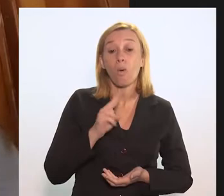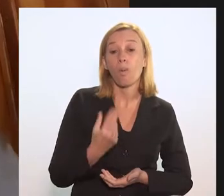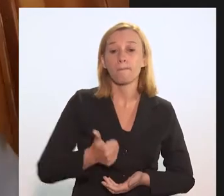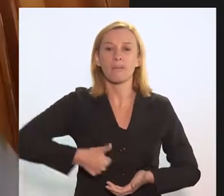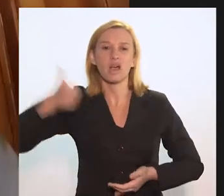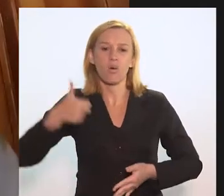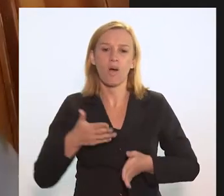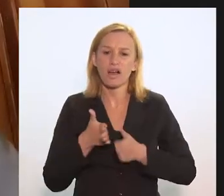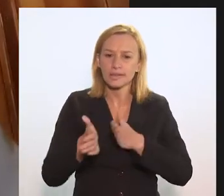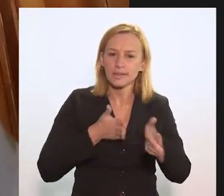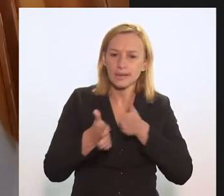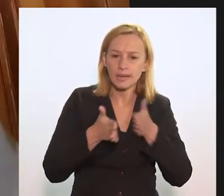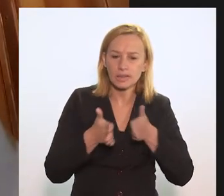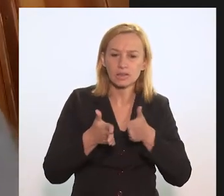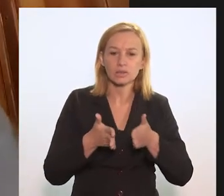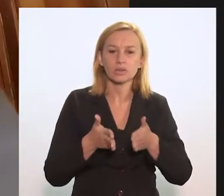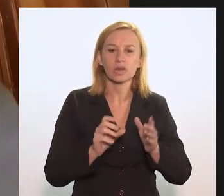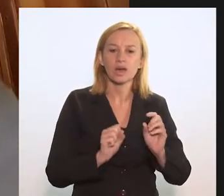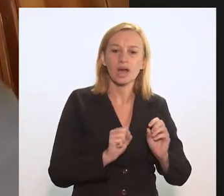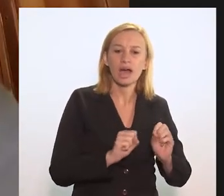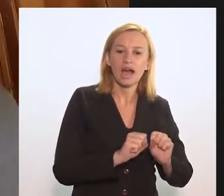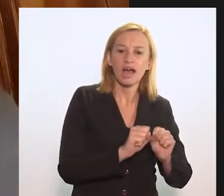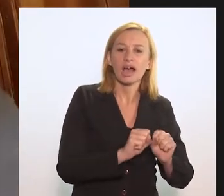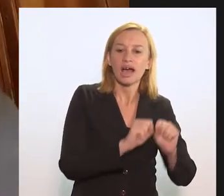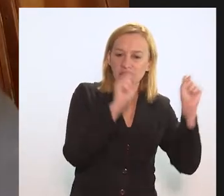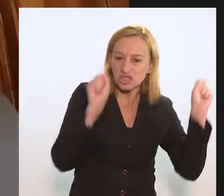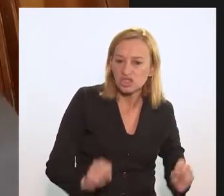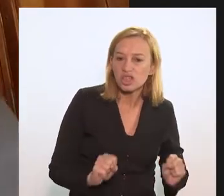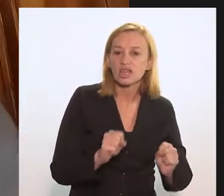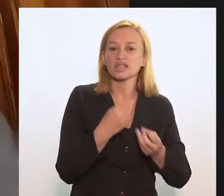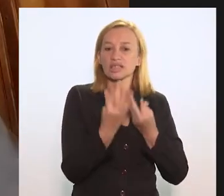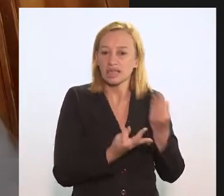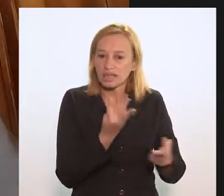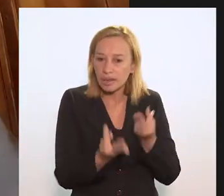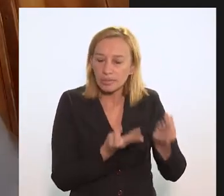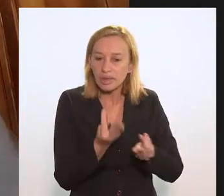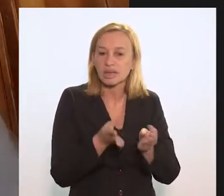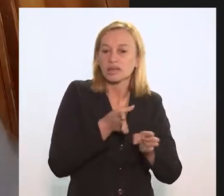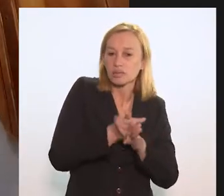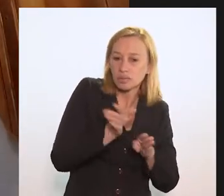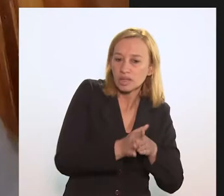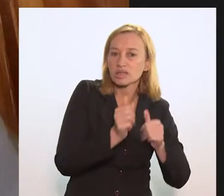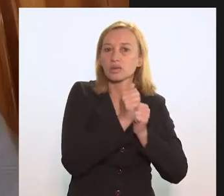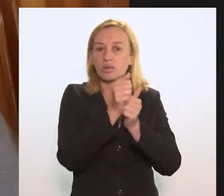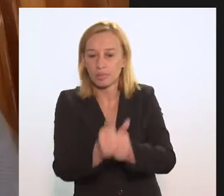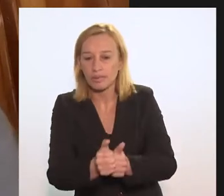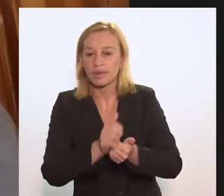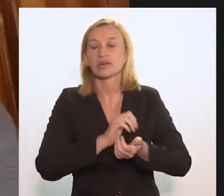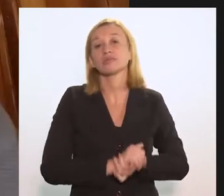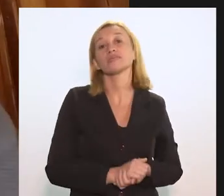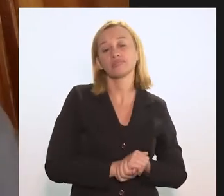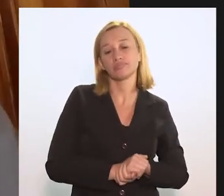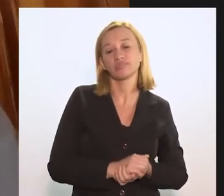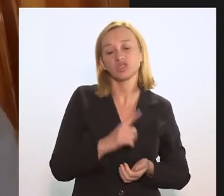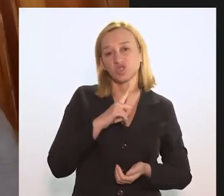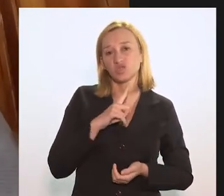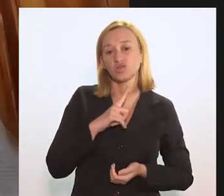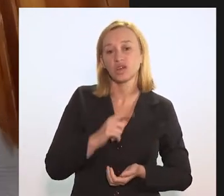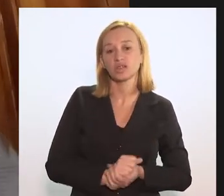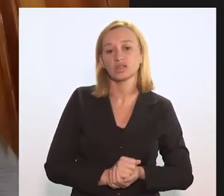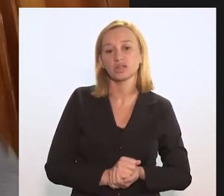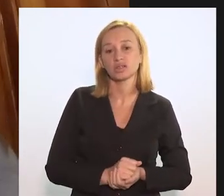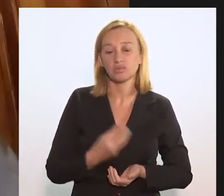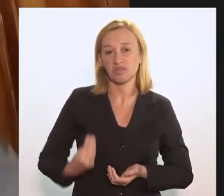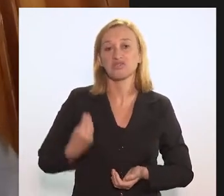a serviço de assistência, diagnóstico, tratamento, de orientação, de acompanhamento, e talvez ela tivesse